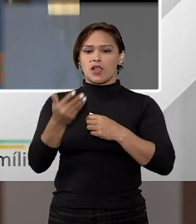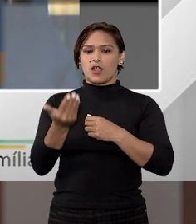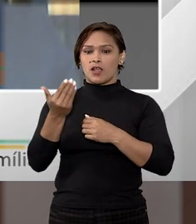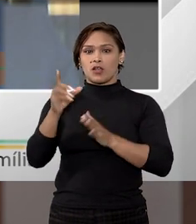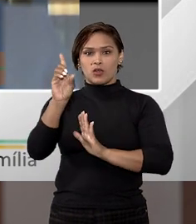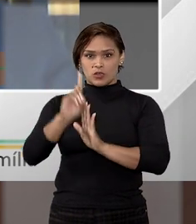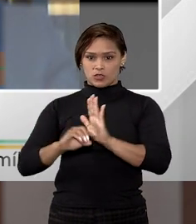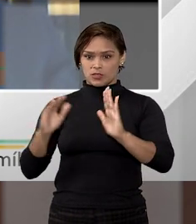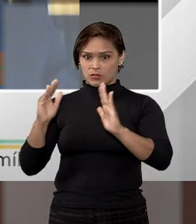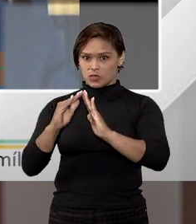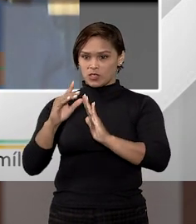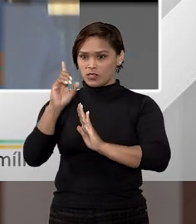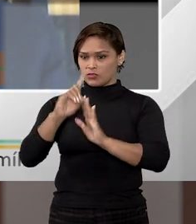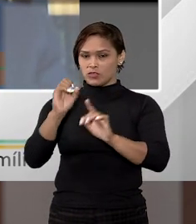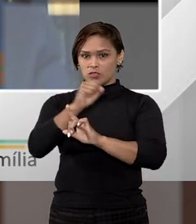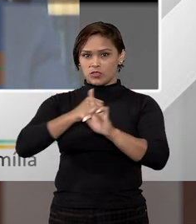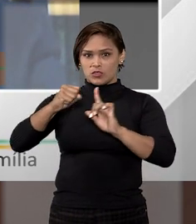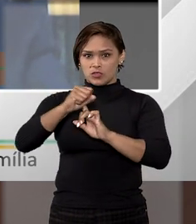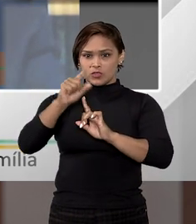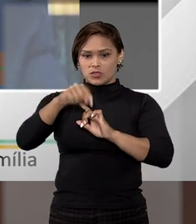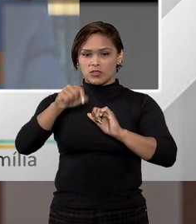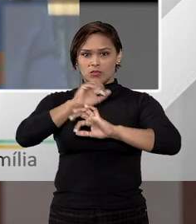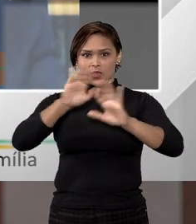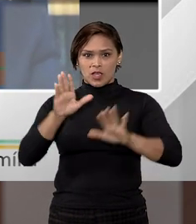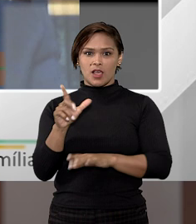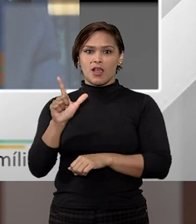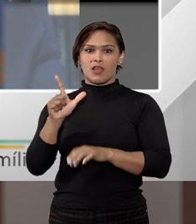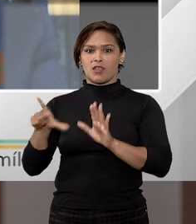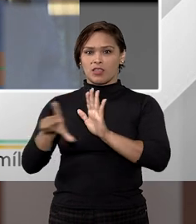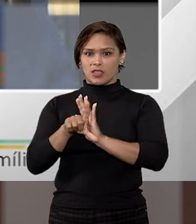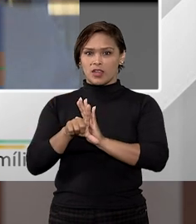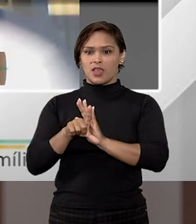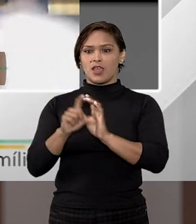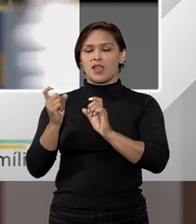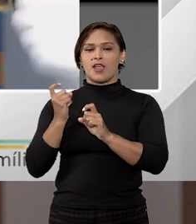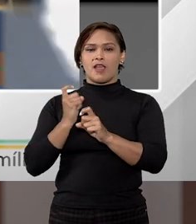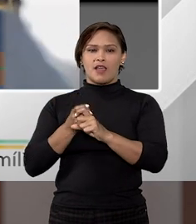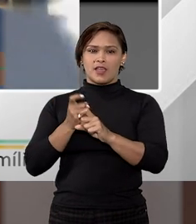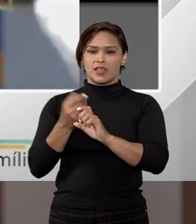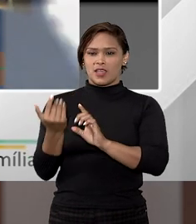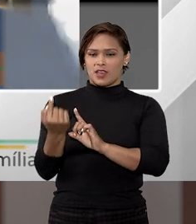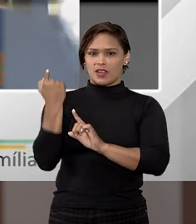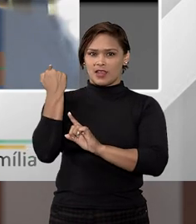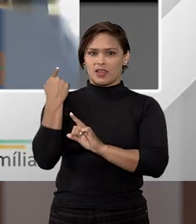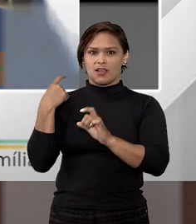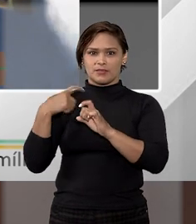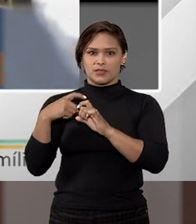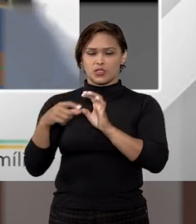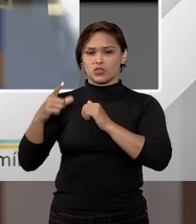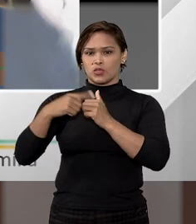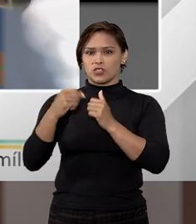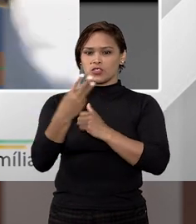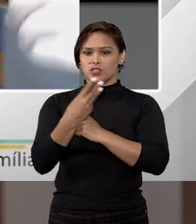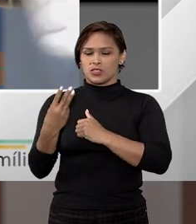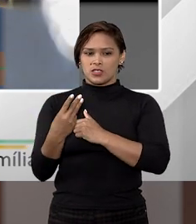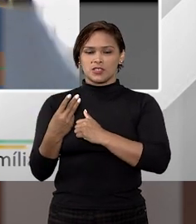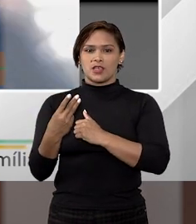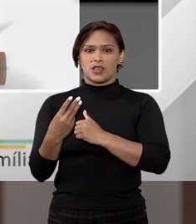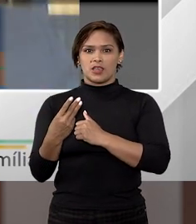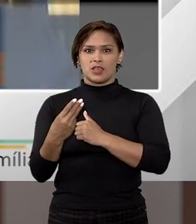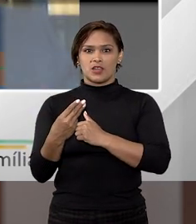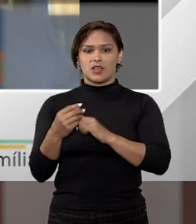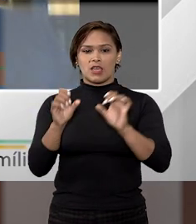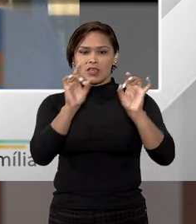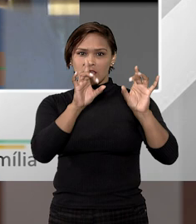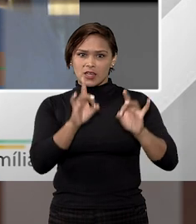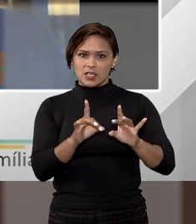se agora o direito à moradia é um direito social expressamente previsto, aquele inciso lá do artigo 3º, aquelas